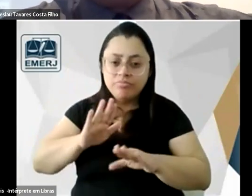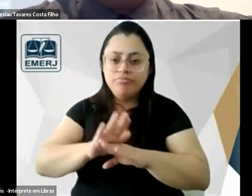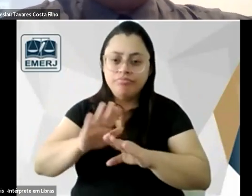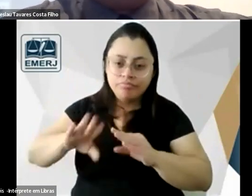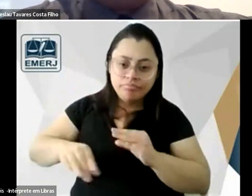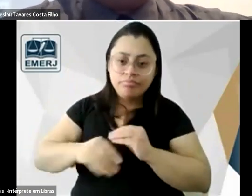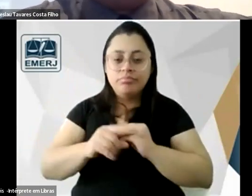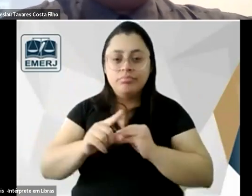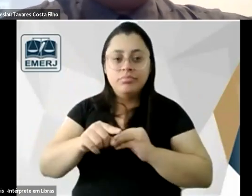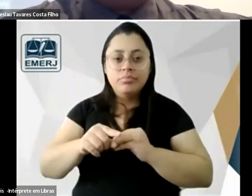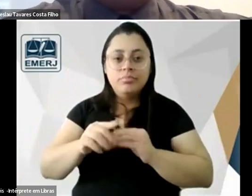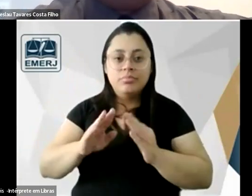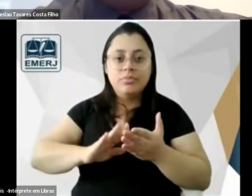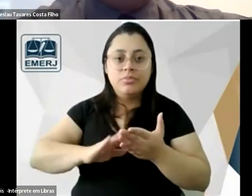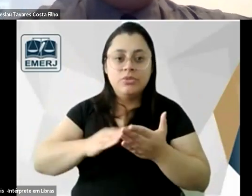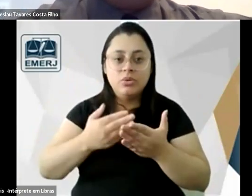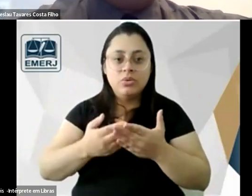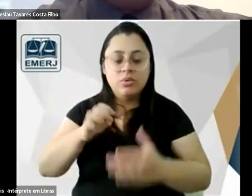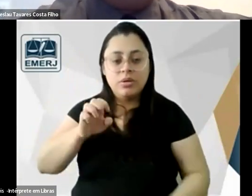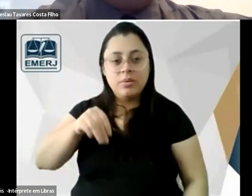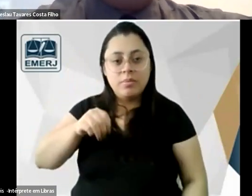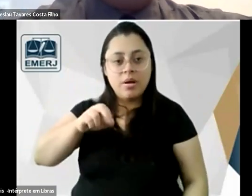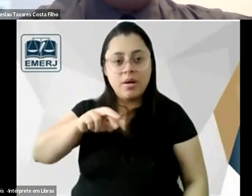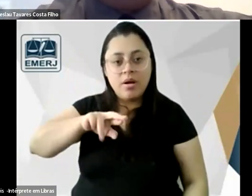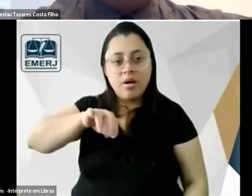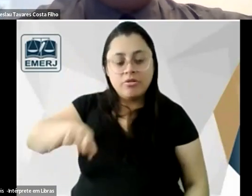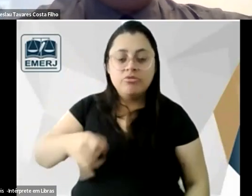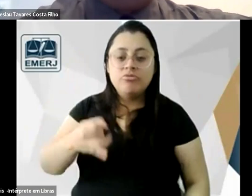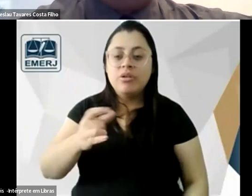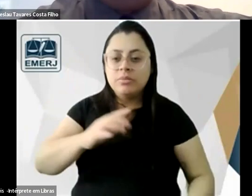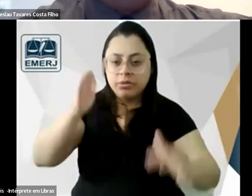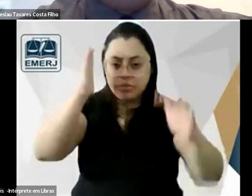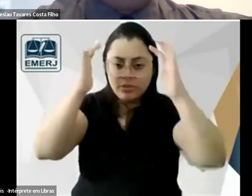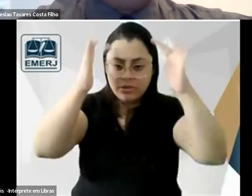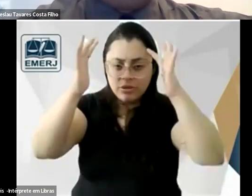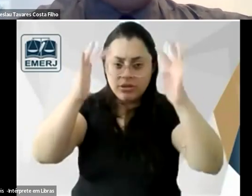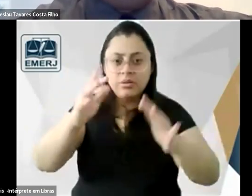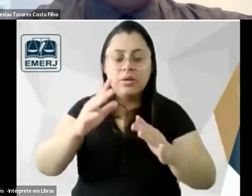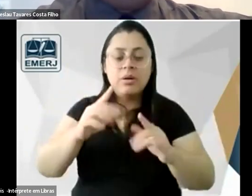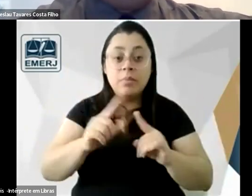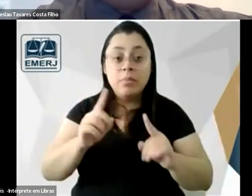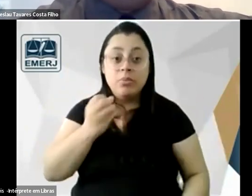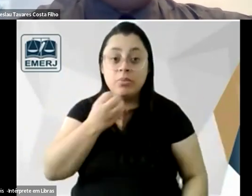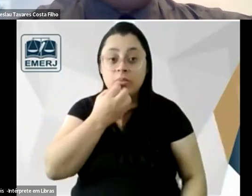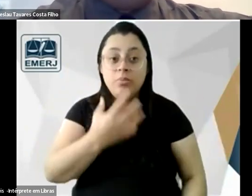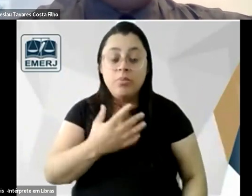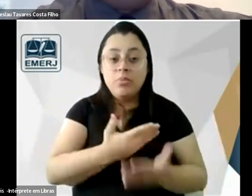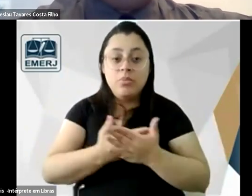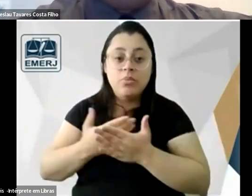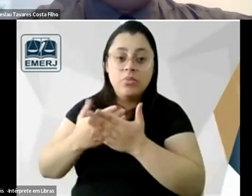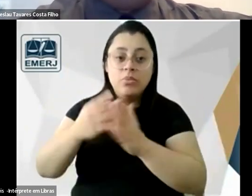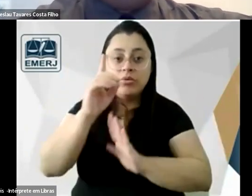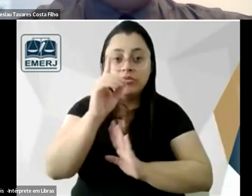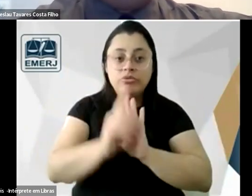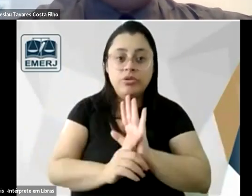EMERS da Escola da Magistratura enfim traz muito pensamento germânico uma germanófila uma estudiosa do direito